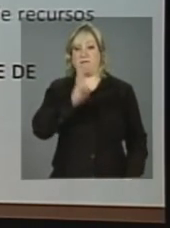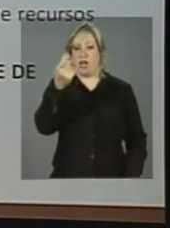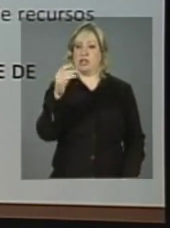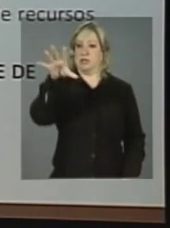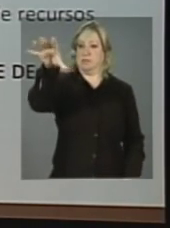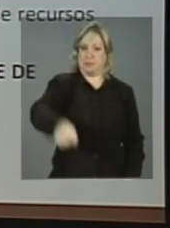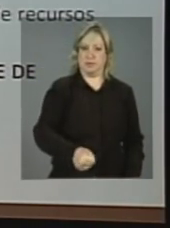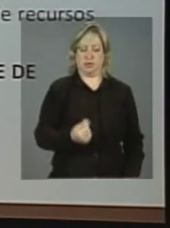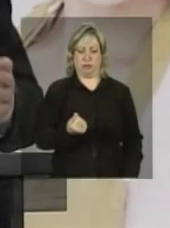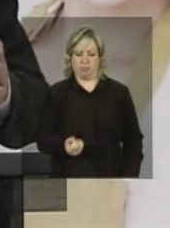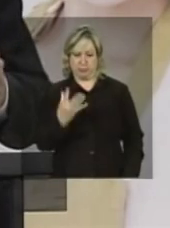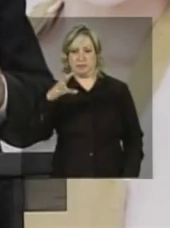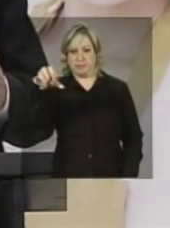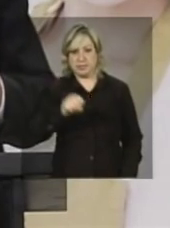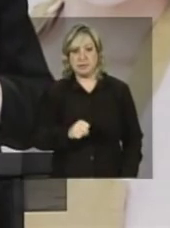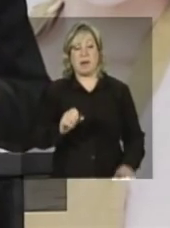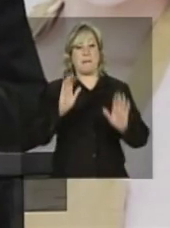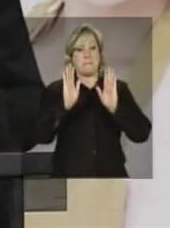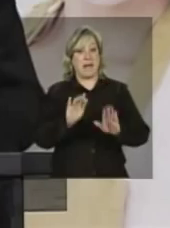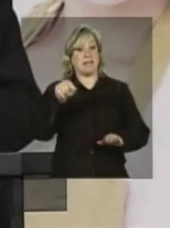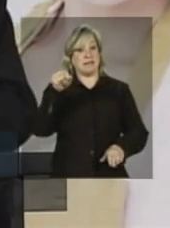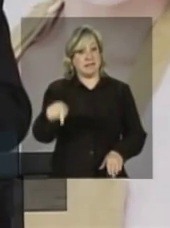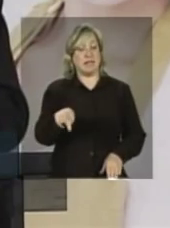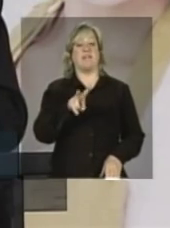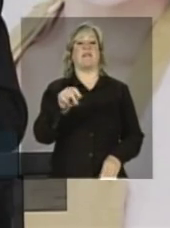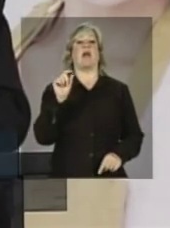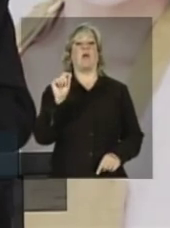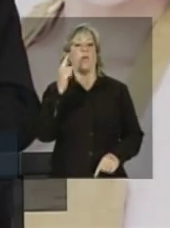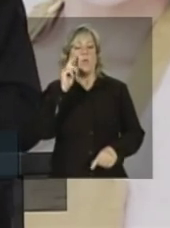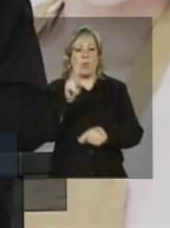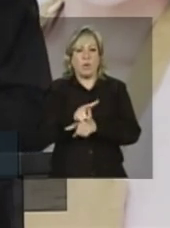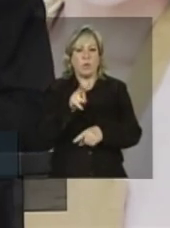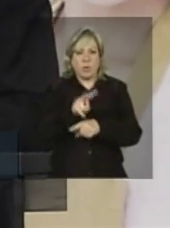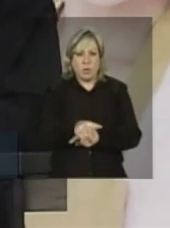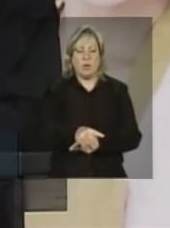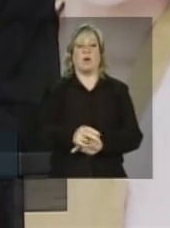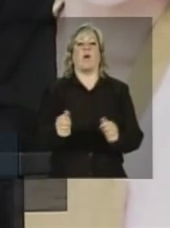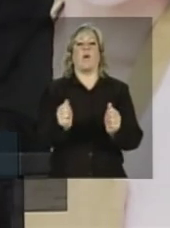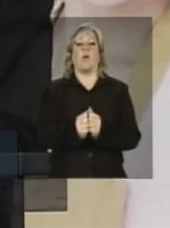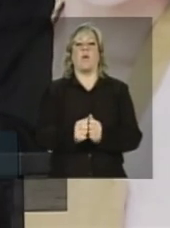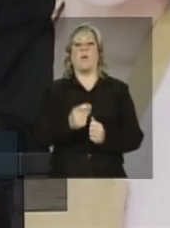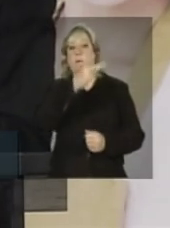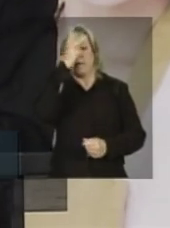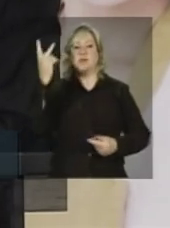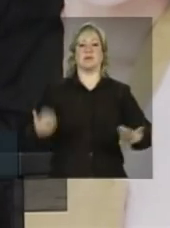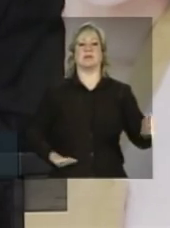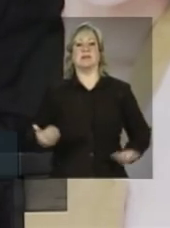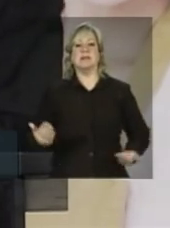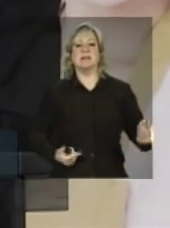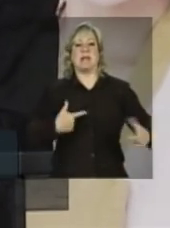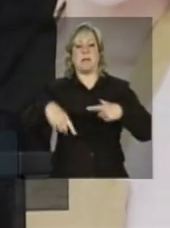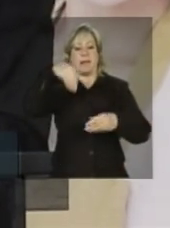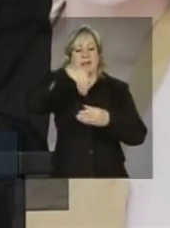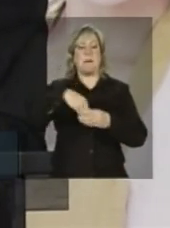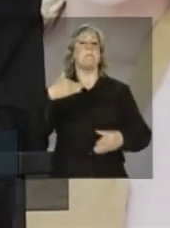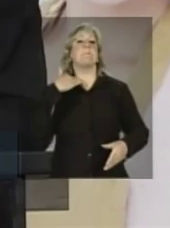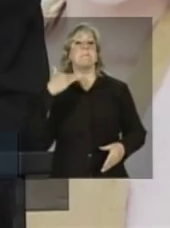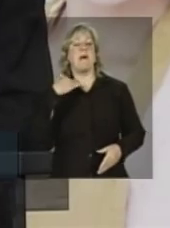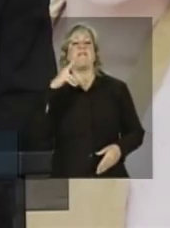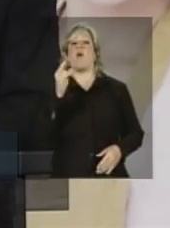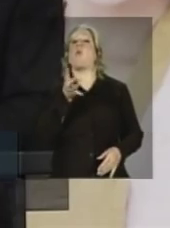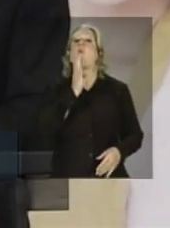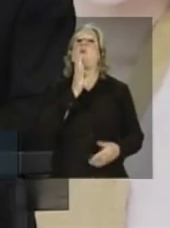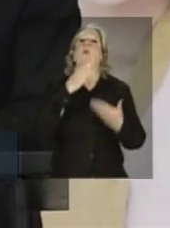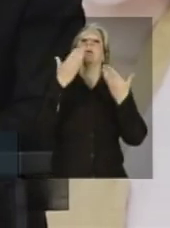saca o dinheiro no caixa, mas ele será acompanhado por funcionários dos bancos que vão